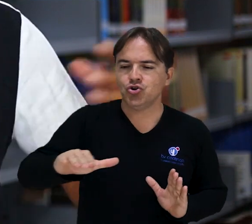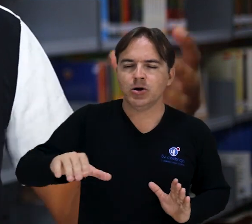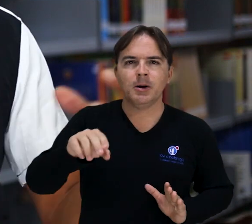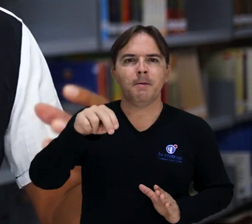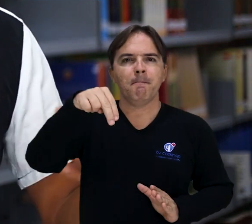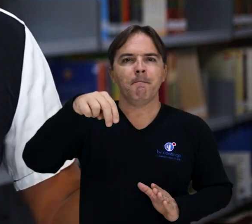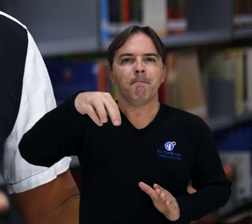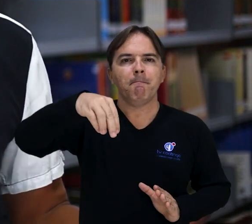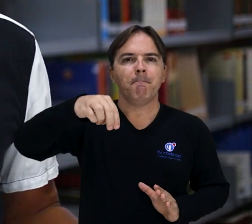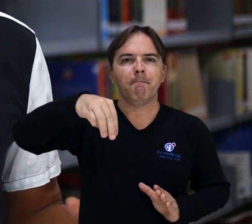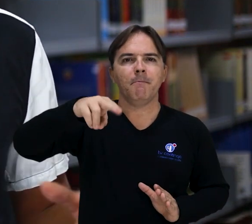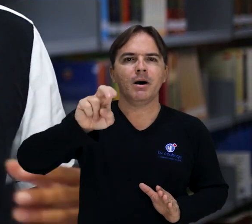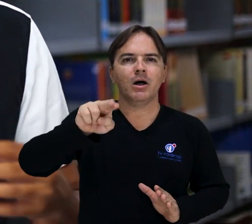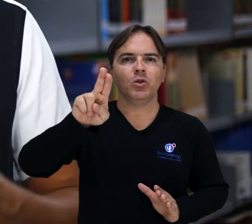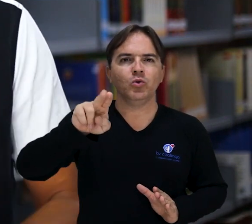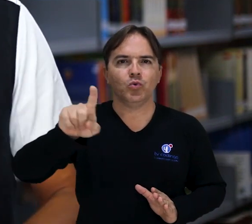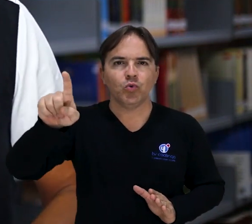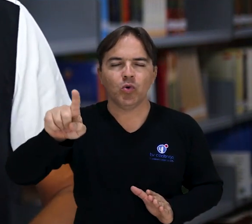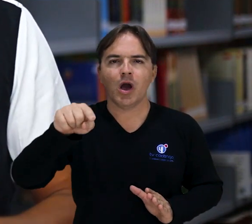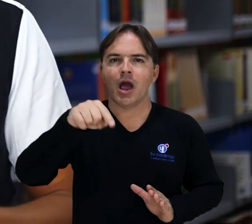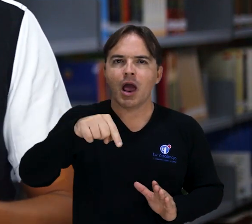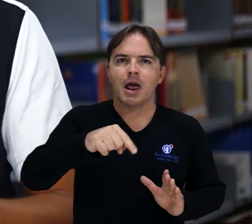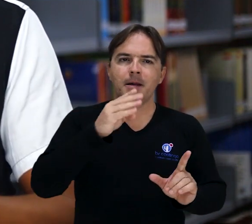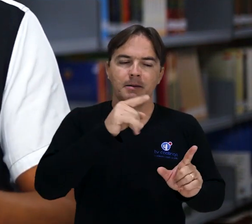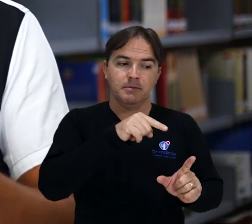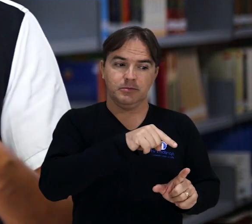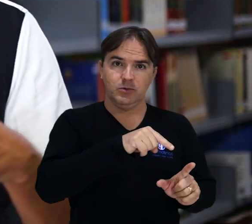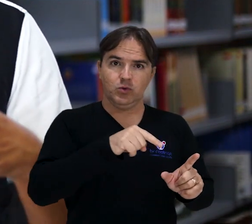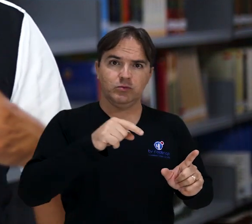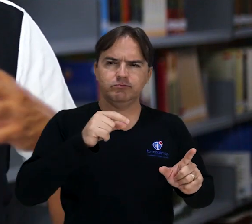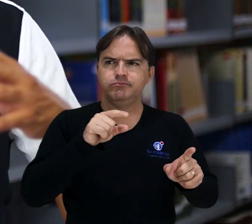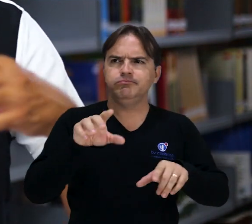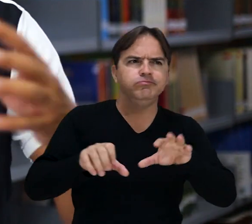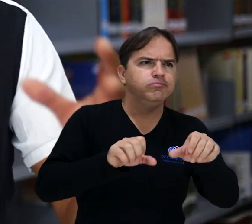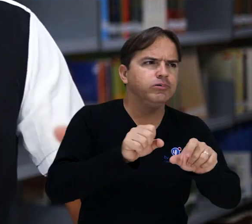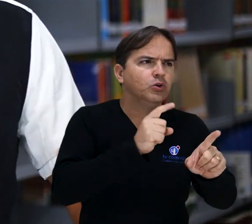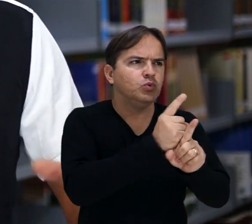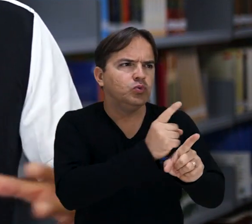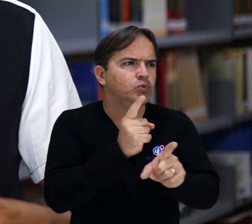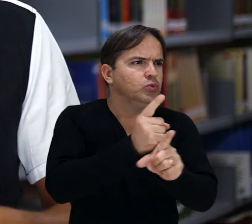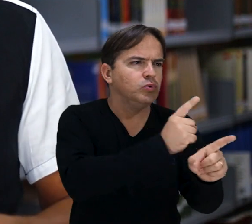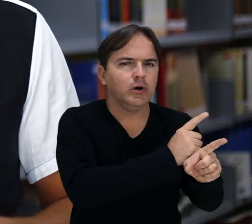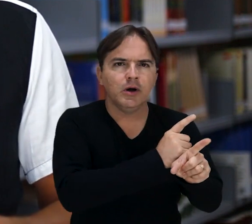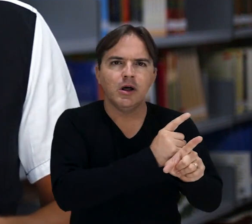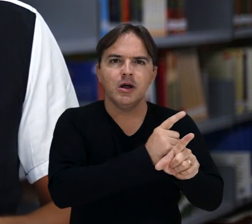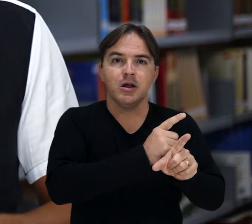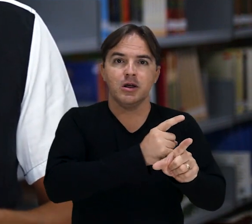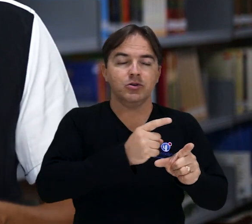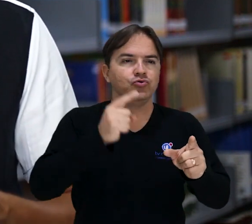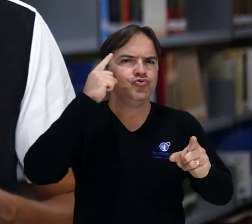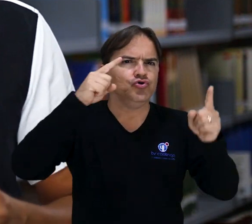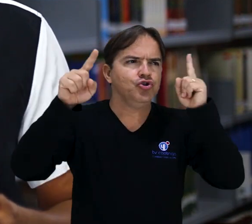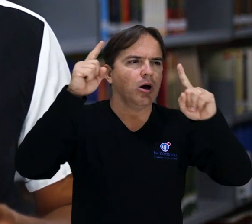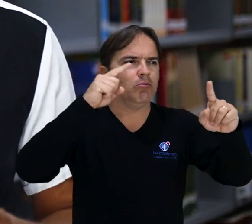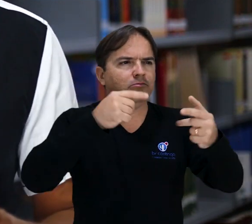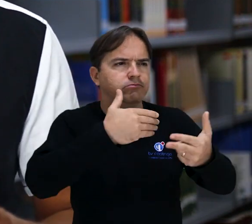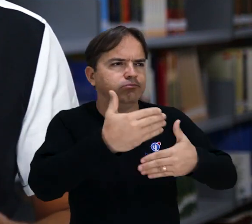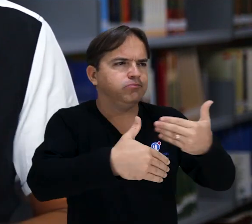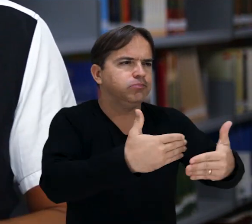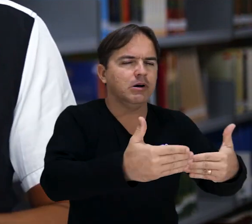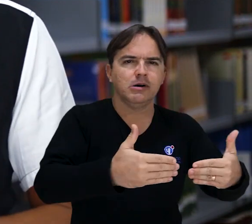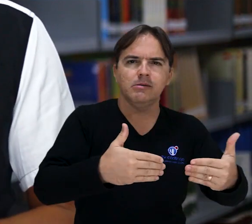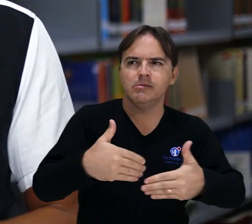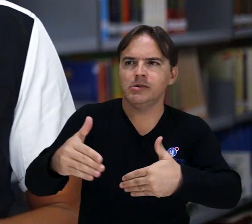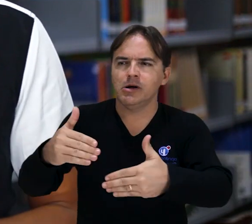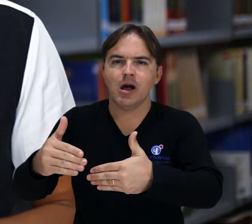tudo que ela coleciona, que ela desperta, o que ela acha no meio do seu dia a dia, ela vai